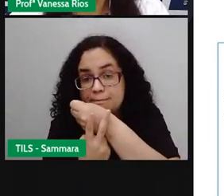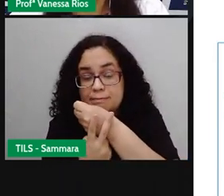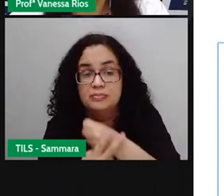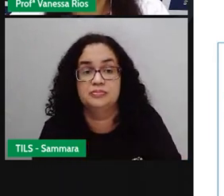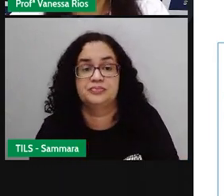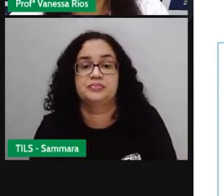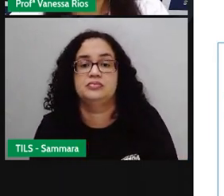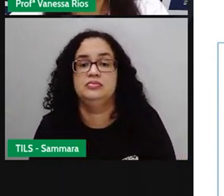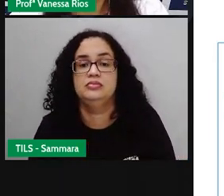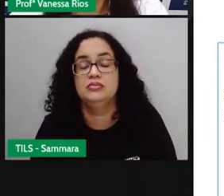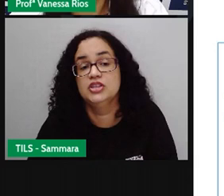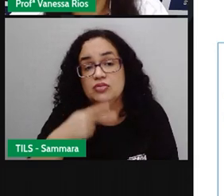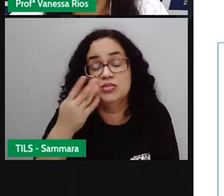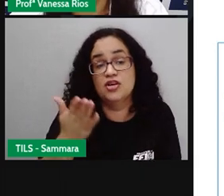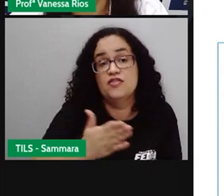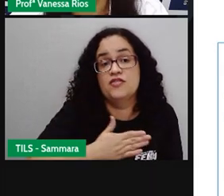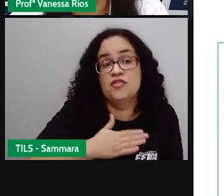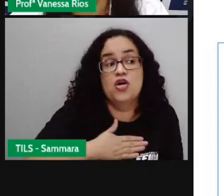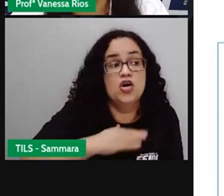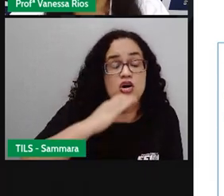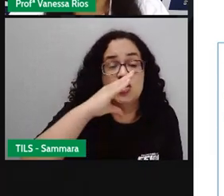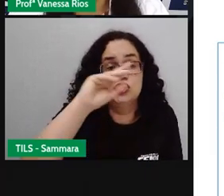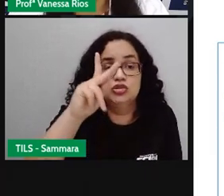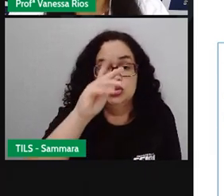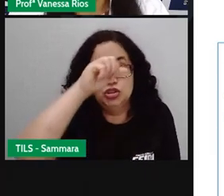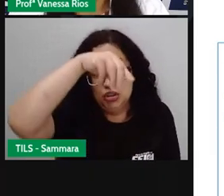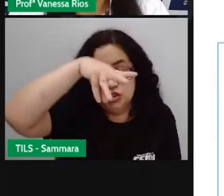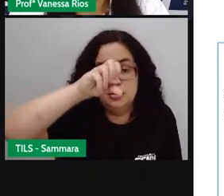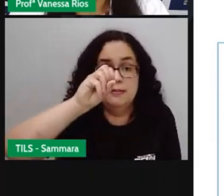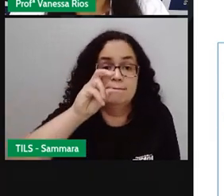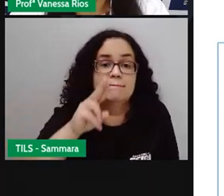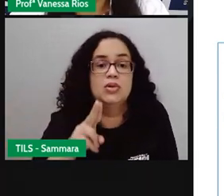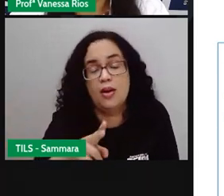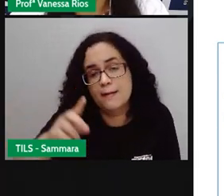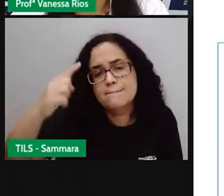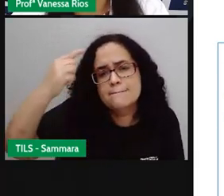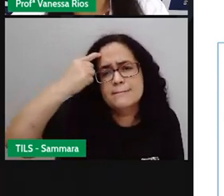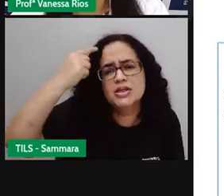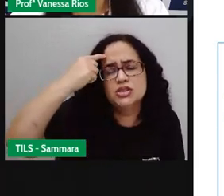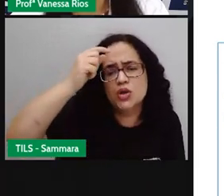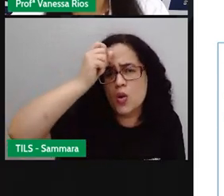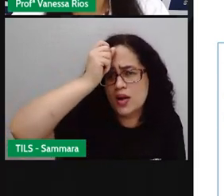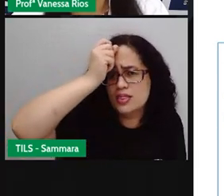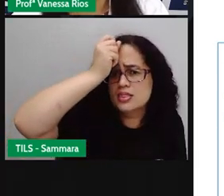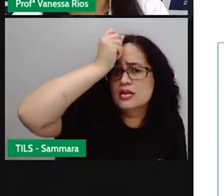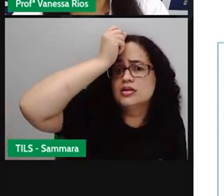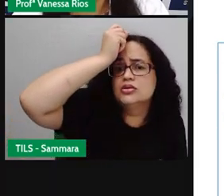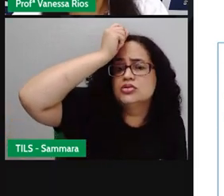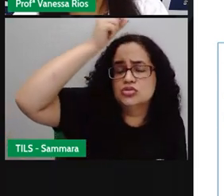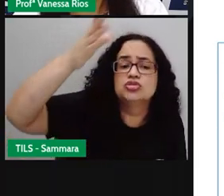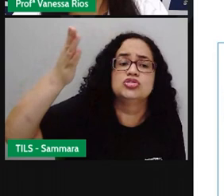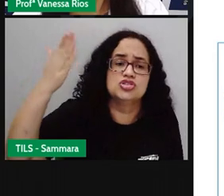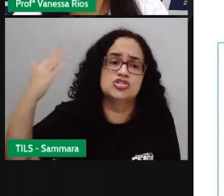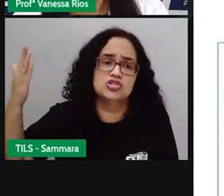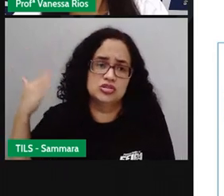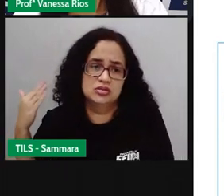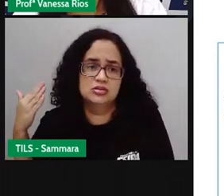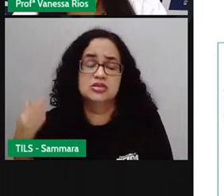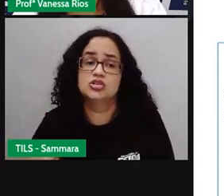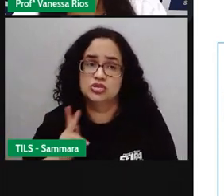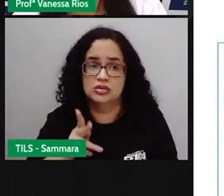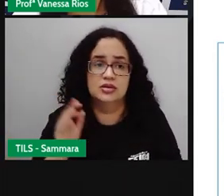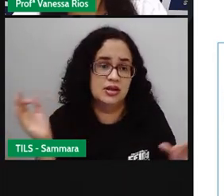ficasse. Quando fala minha avó me chamou, remete aí nos faz pensar na ideia de que a ação foi concluída, foi